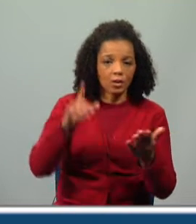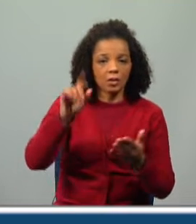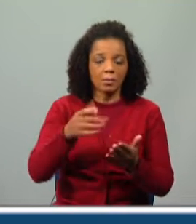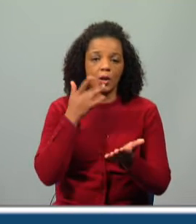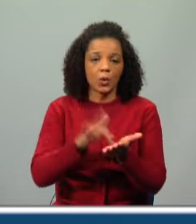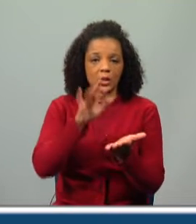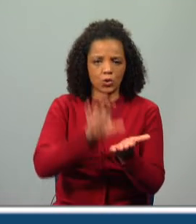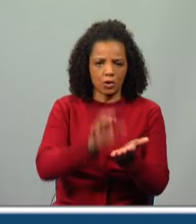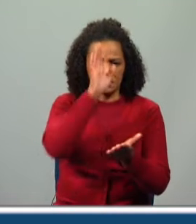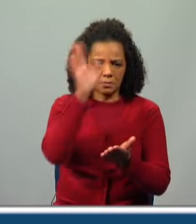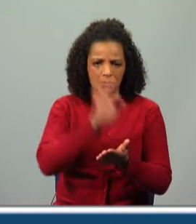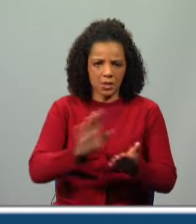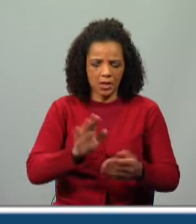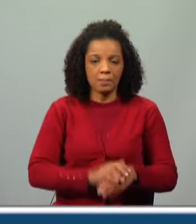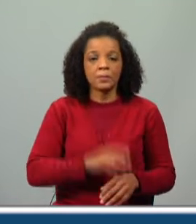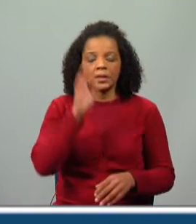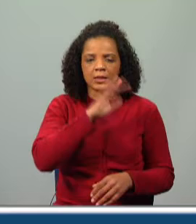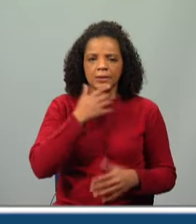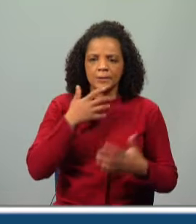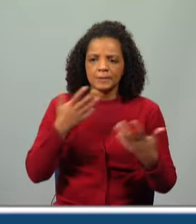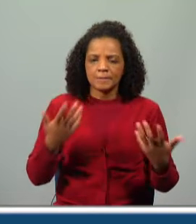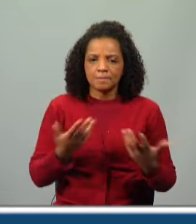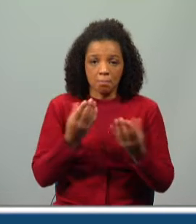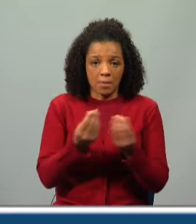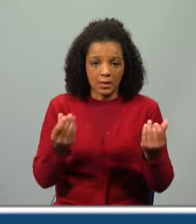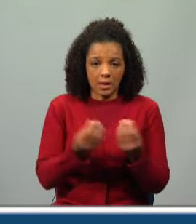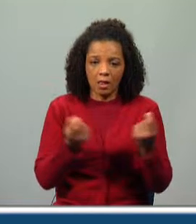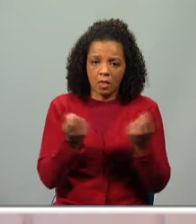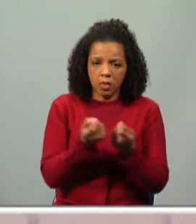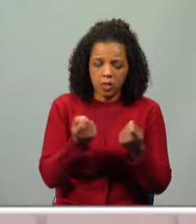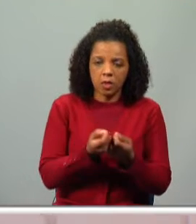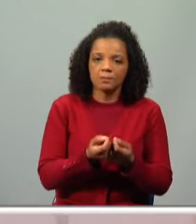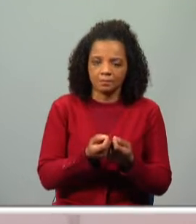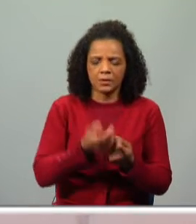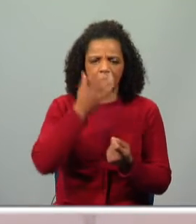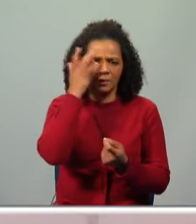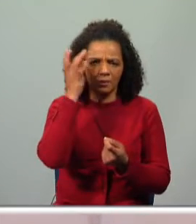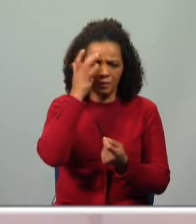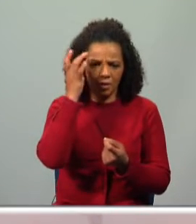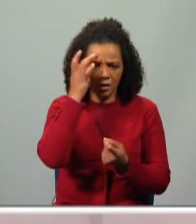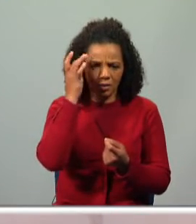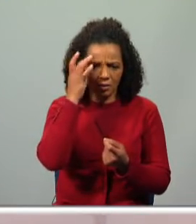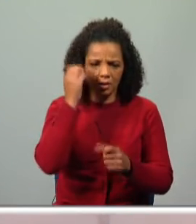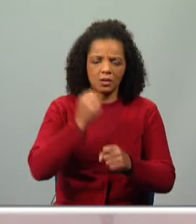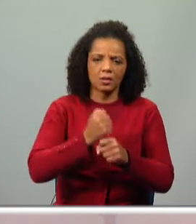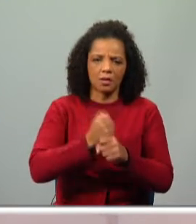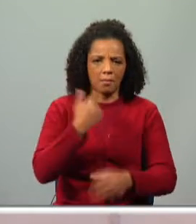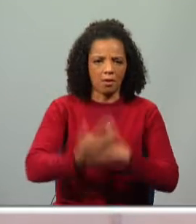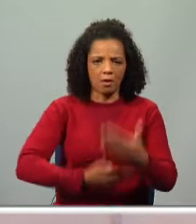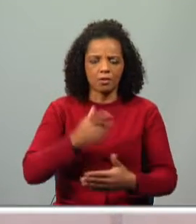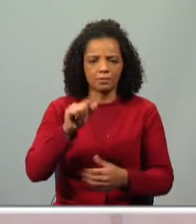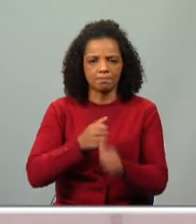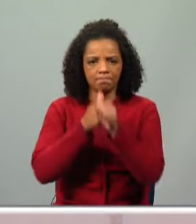e audicionário. Já sabes que se tiveres este material perto de ti, será muito mais fácil trabalhares e